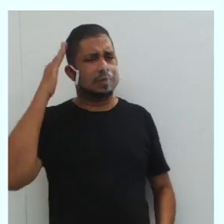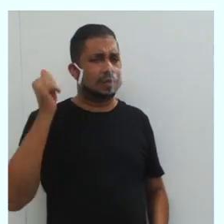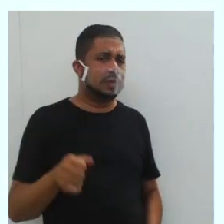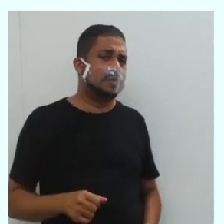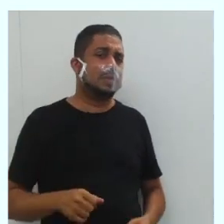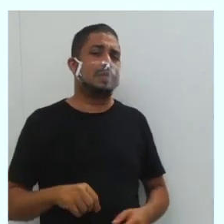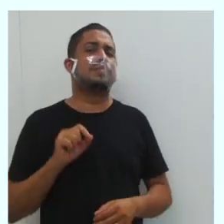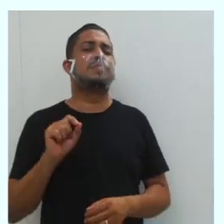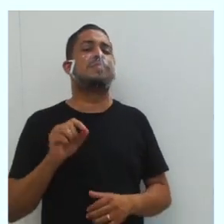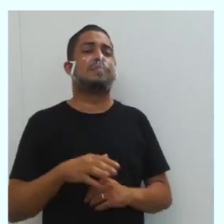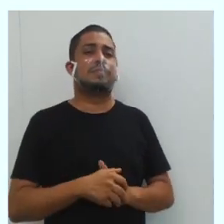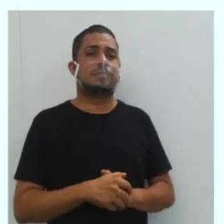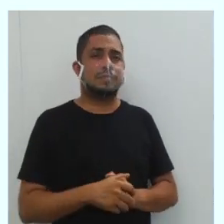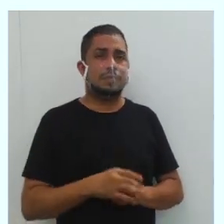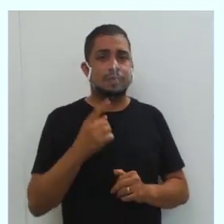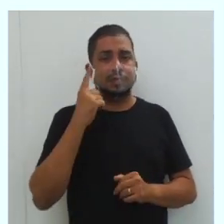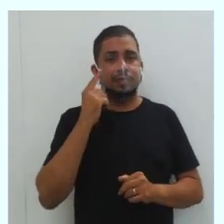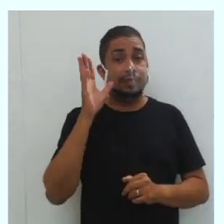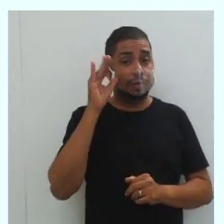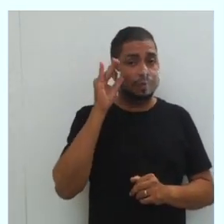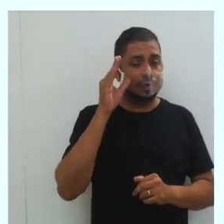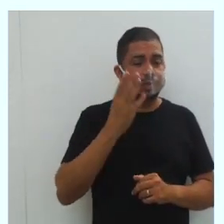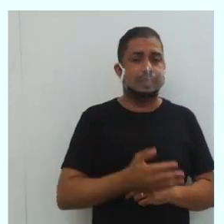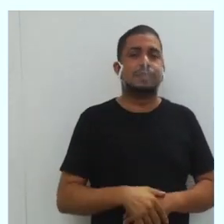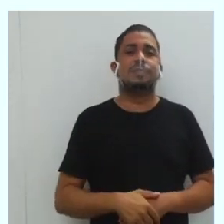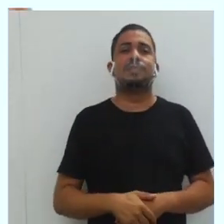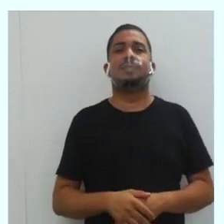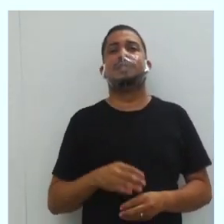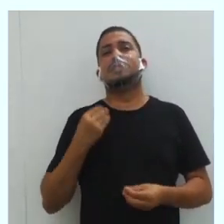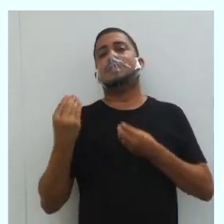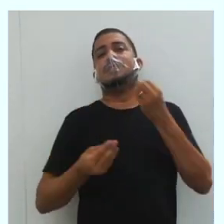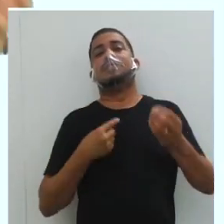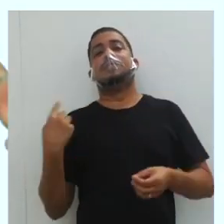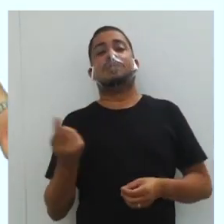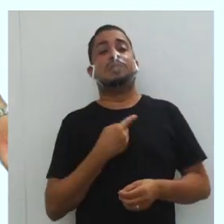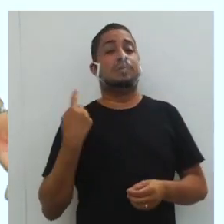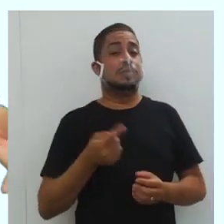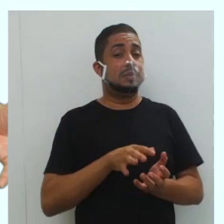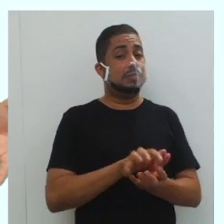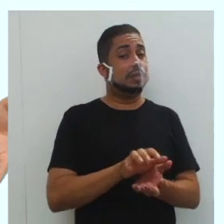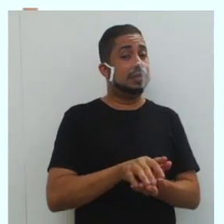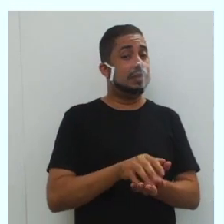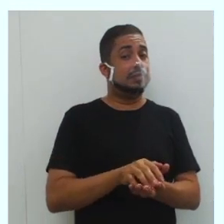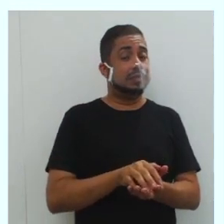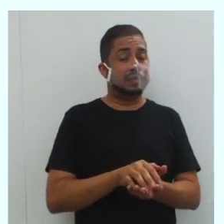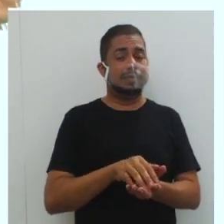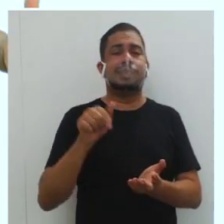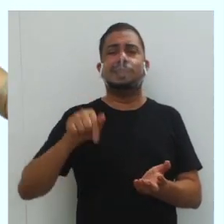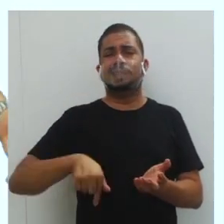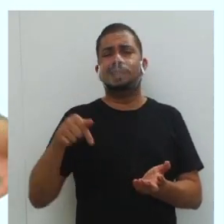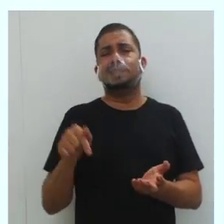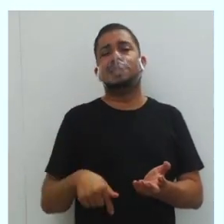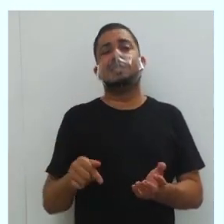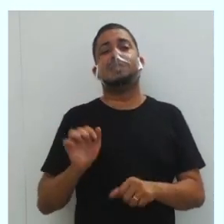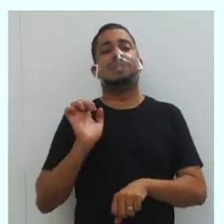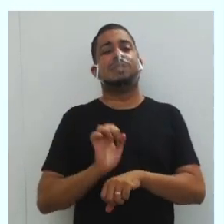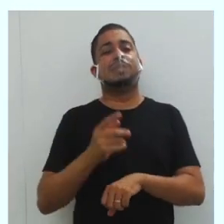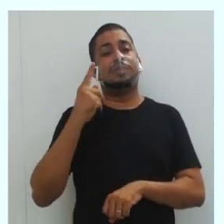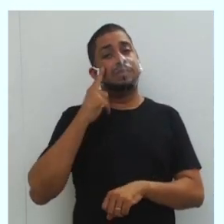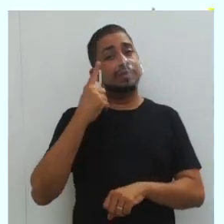sabia? Vamos ver agora aqui umas certas curiosidades. Como nós somos pernambucanos, aqui em nosso estado,